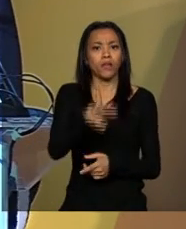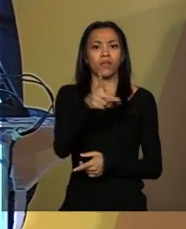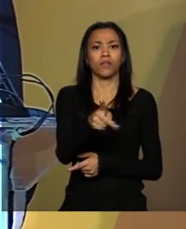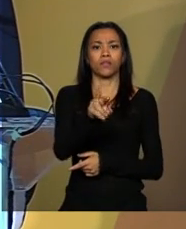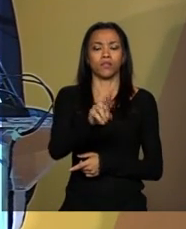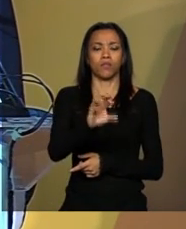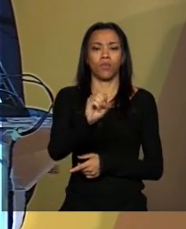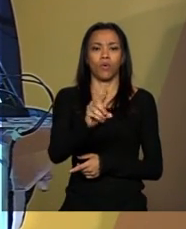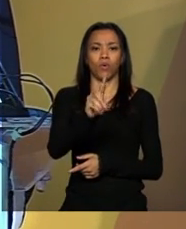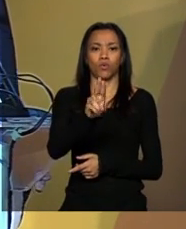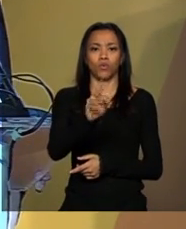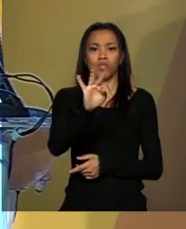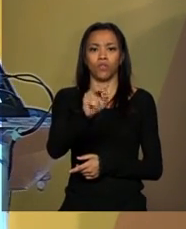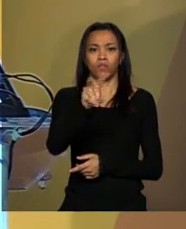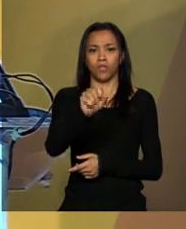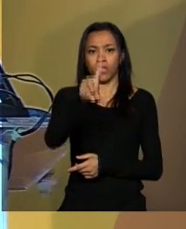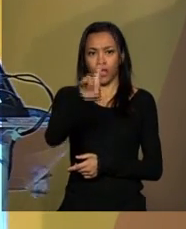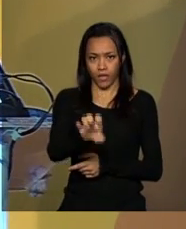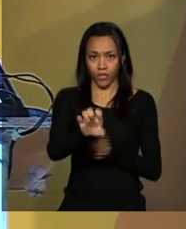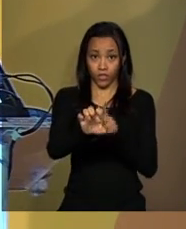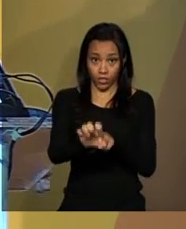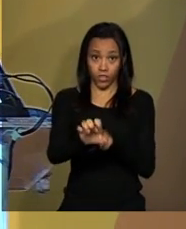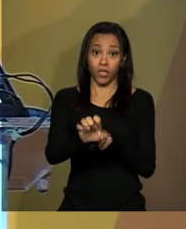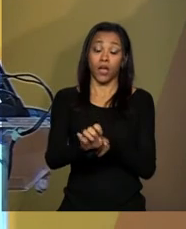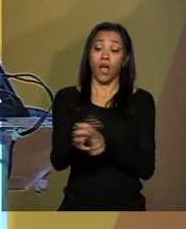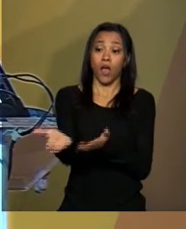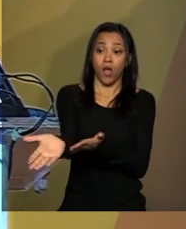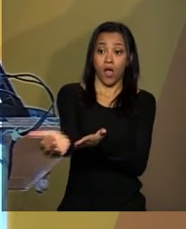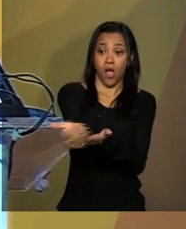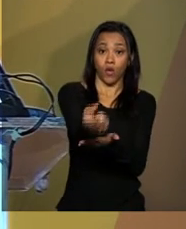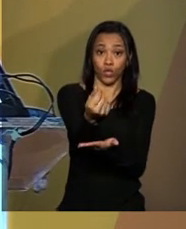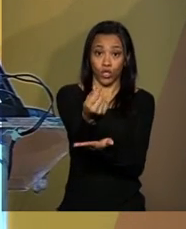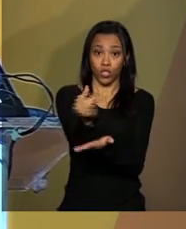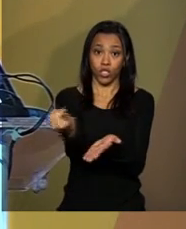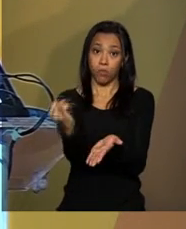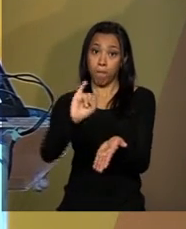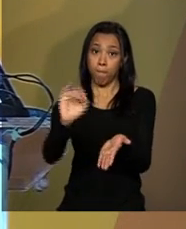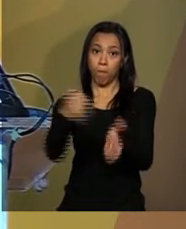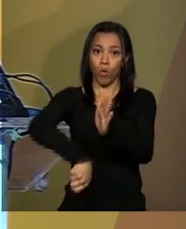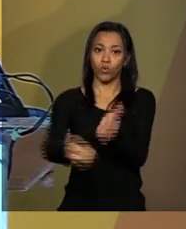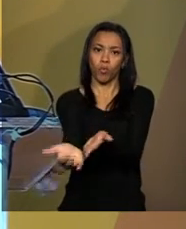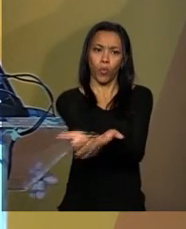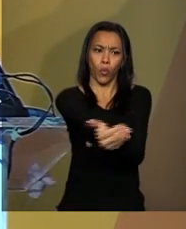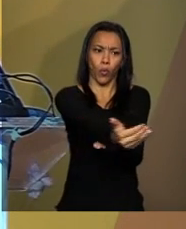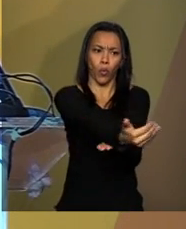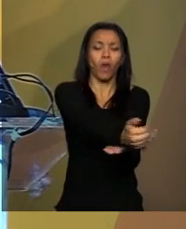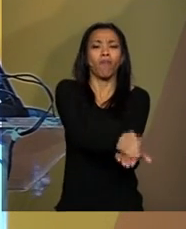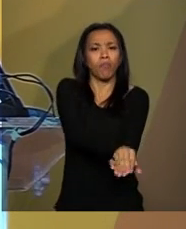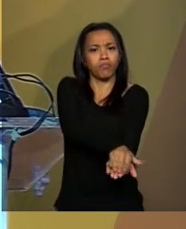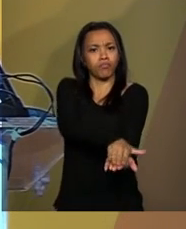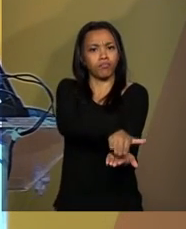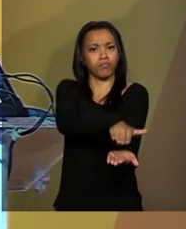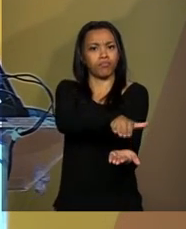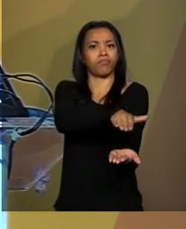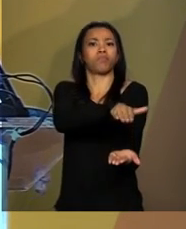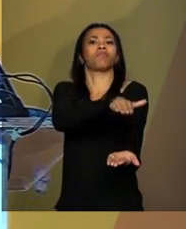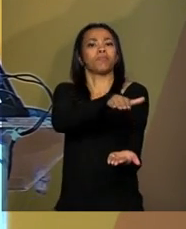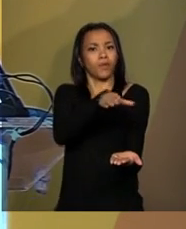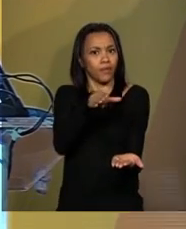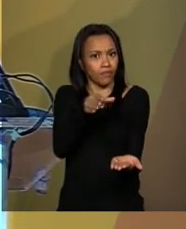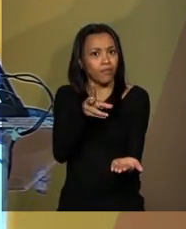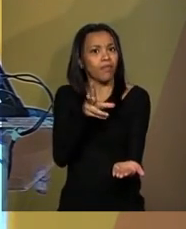nossa arrecadação pública, a arrecadação do governo também crescerá mais rapidamente sem